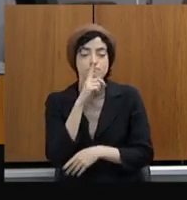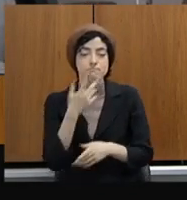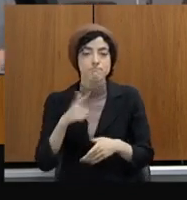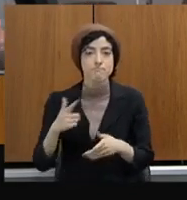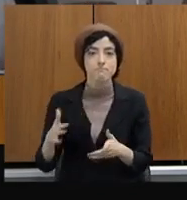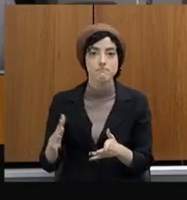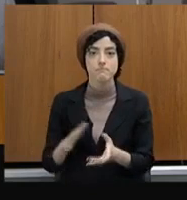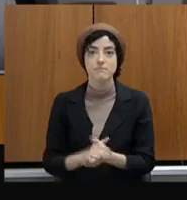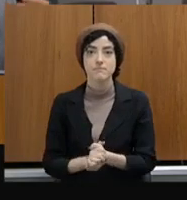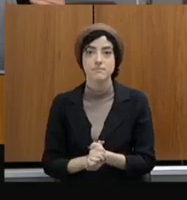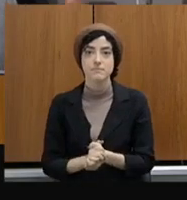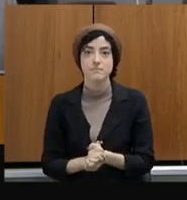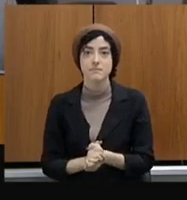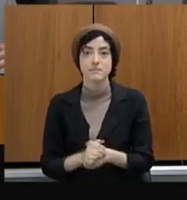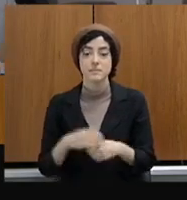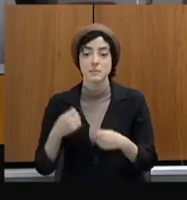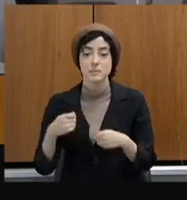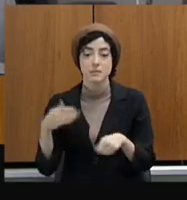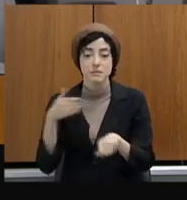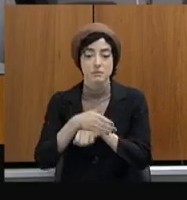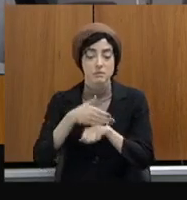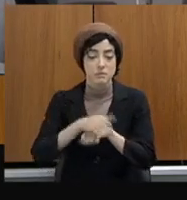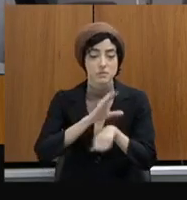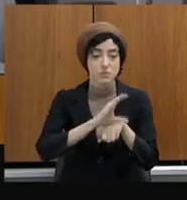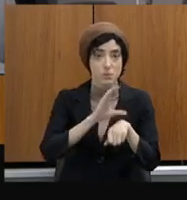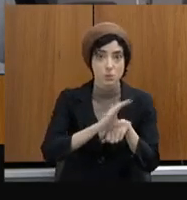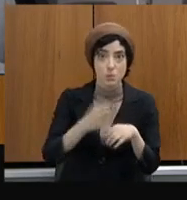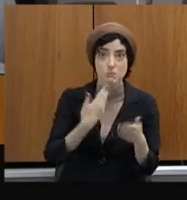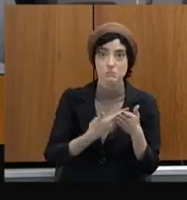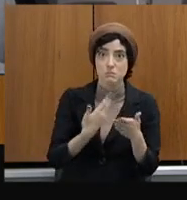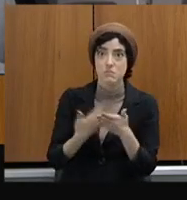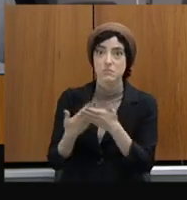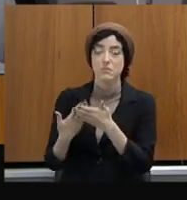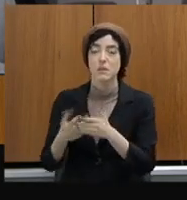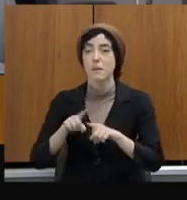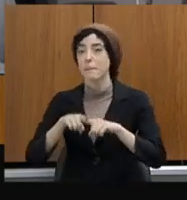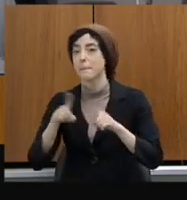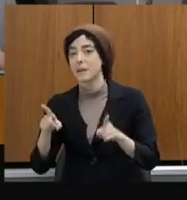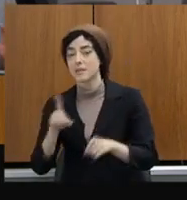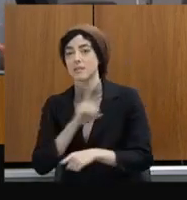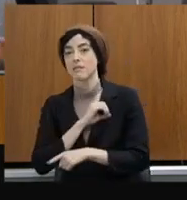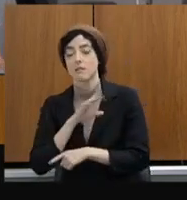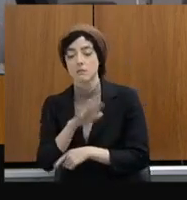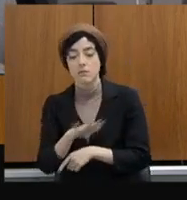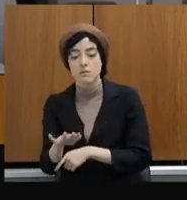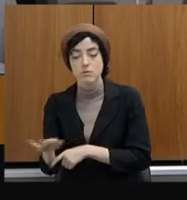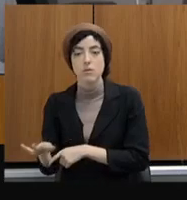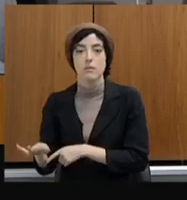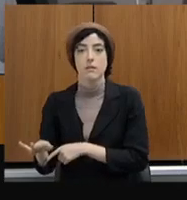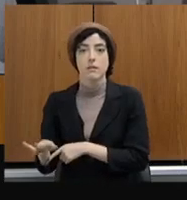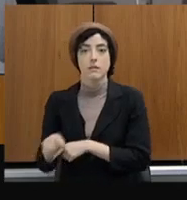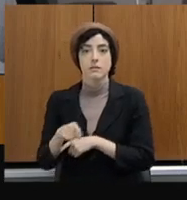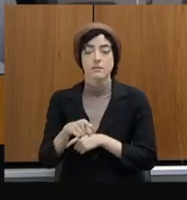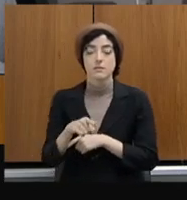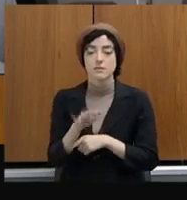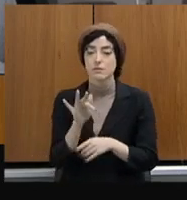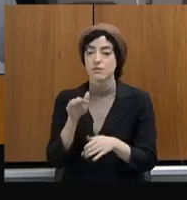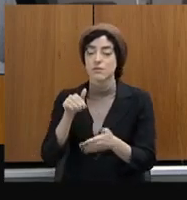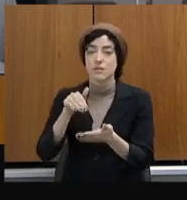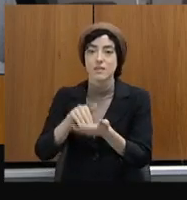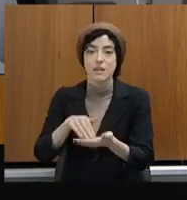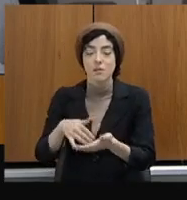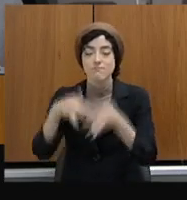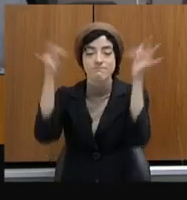curso e delegados regionais, mas foi extremamente exitoso. No final, todos saíram, a grandiosa maioria, muito